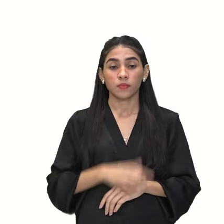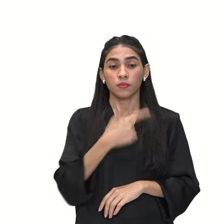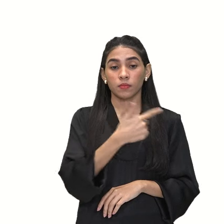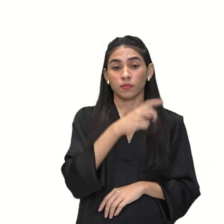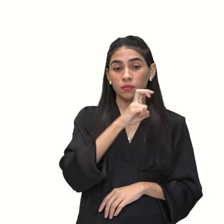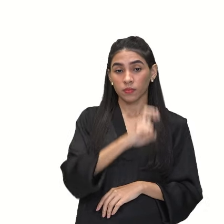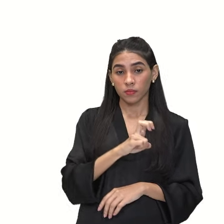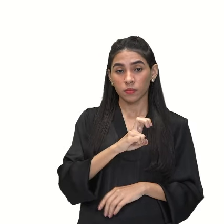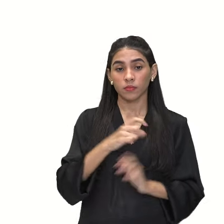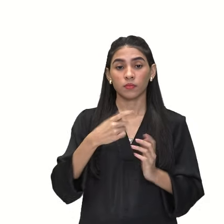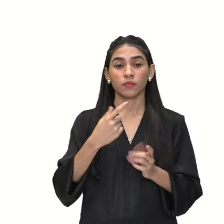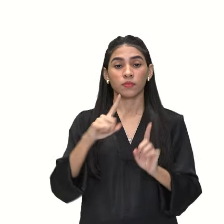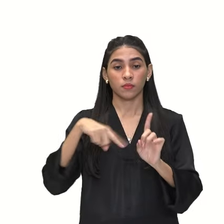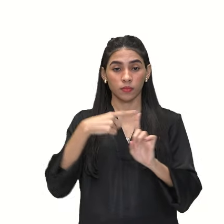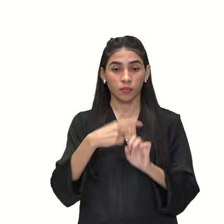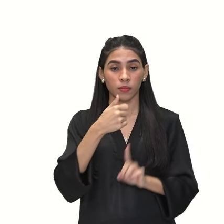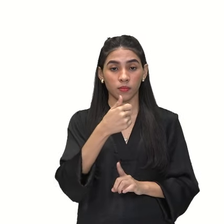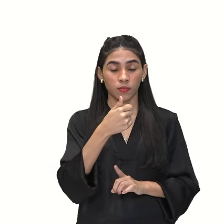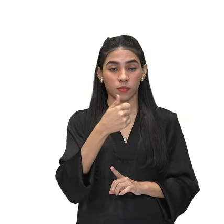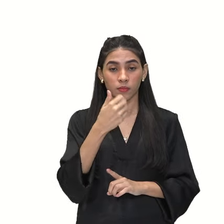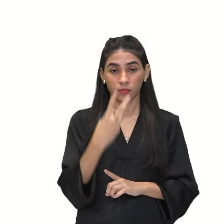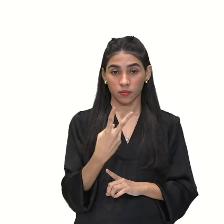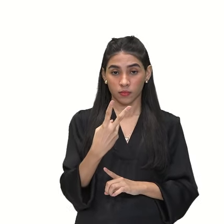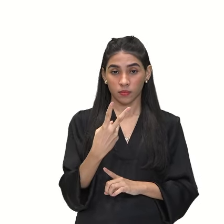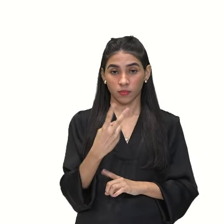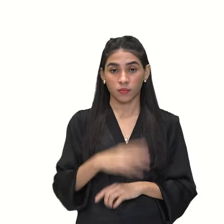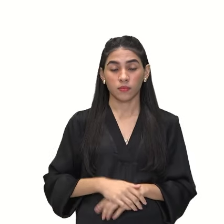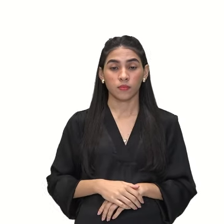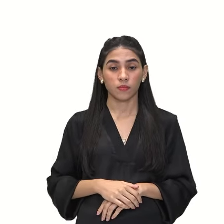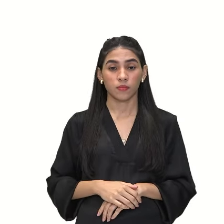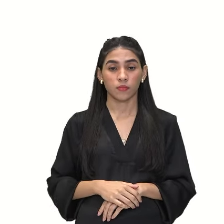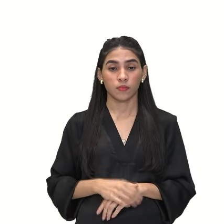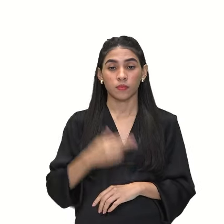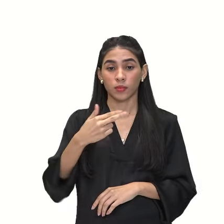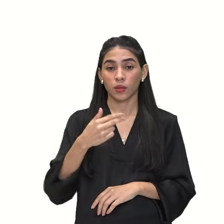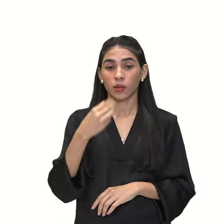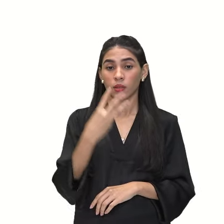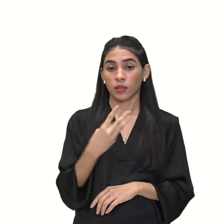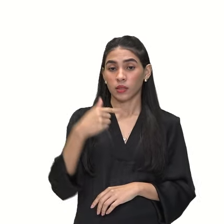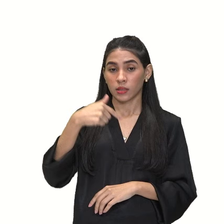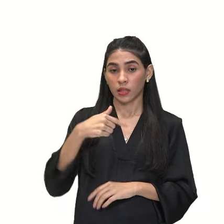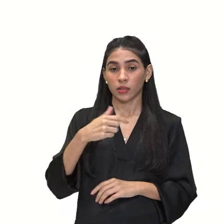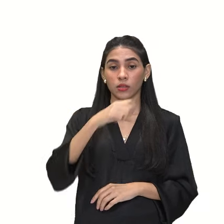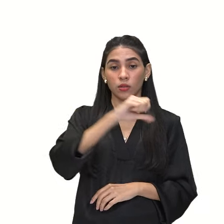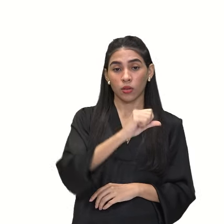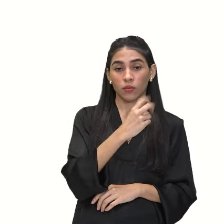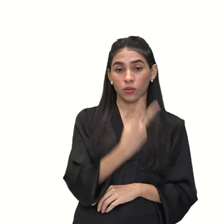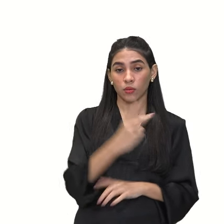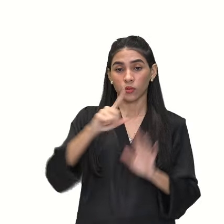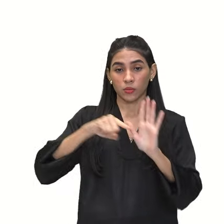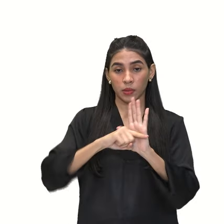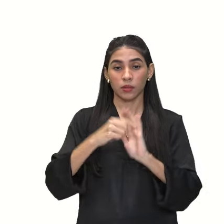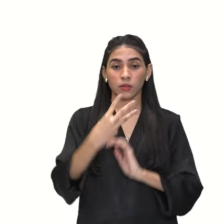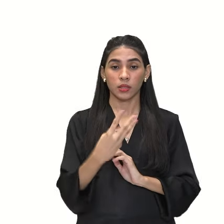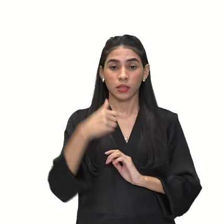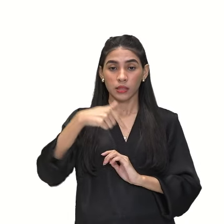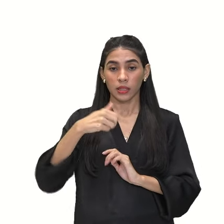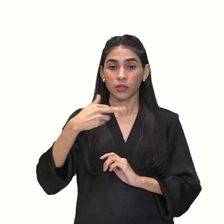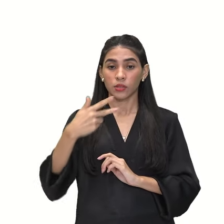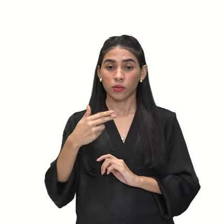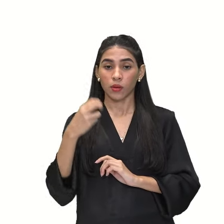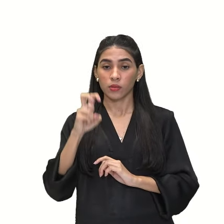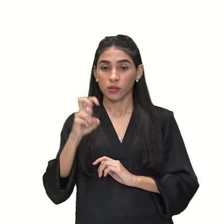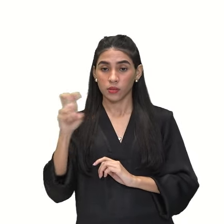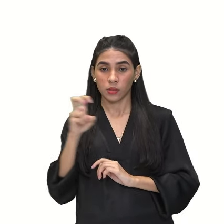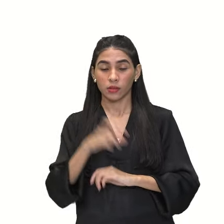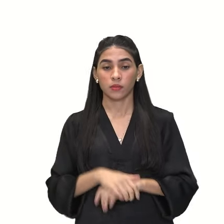partindo? 37 com total de 55. E aqui, por último, nós temos